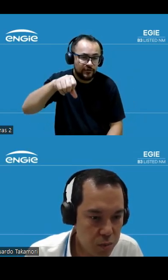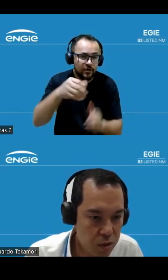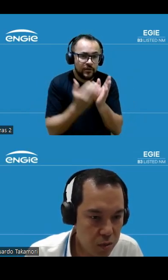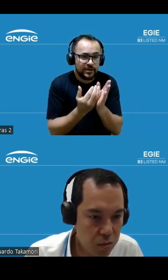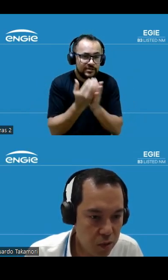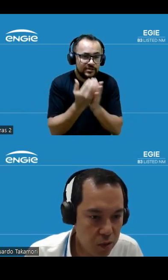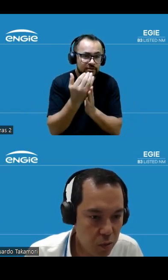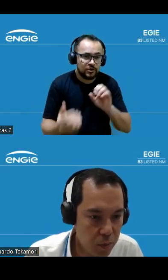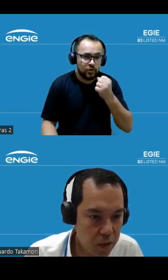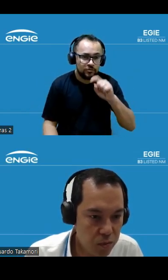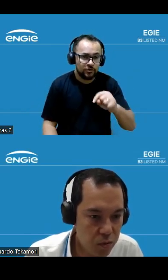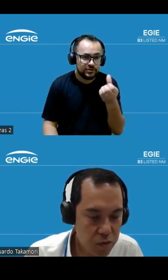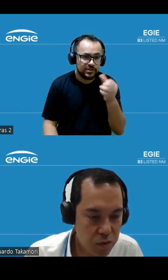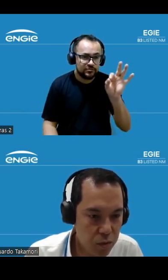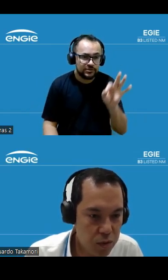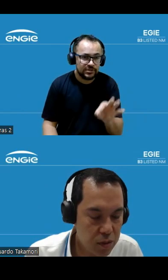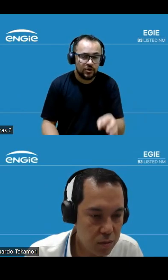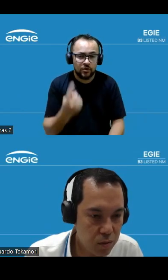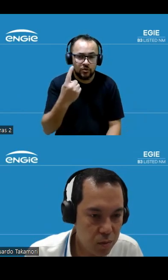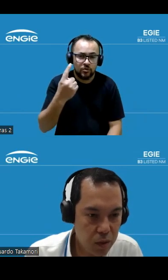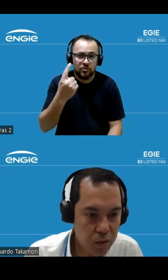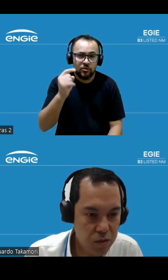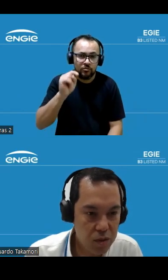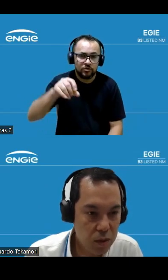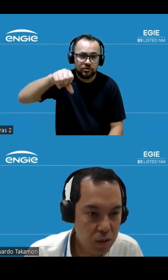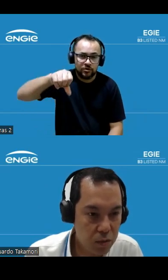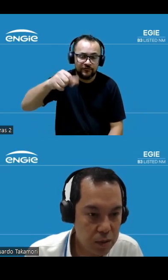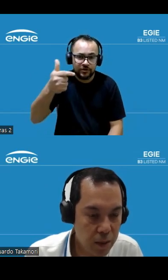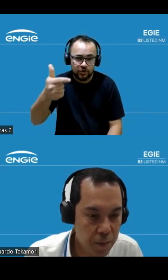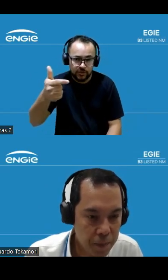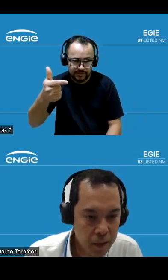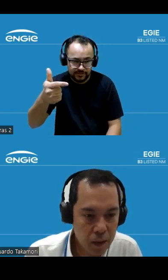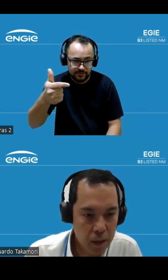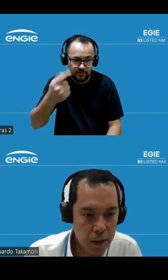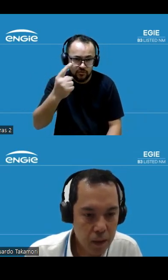,6% e indo para 1,952. 1,952.